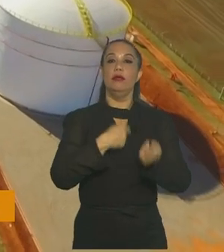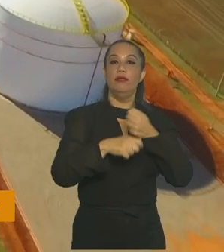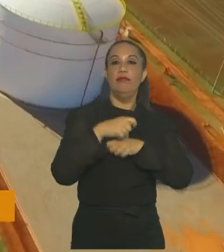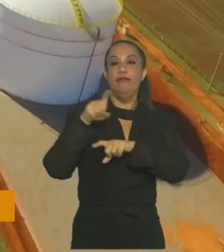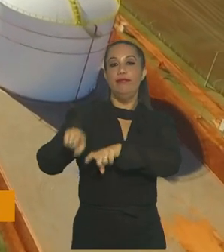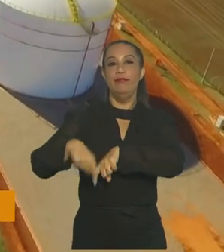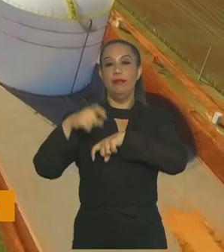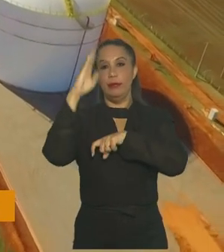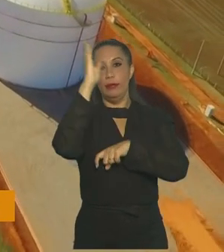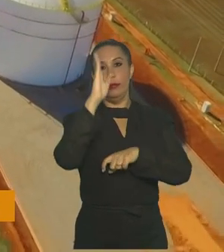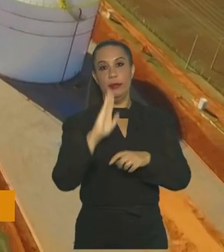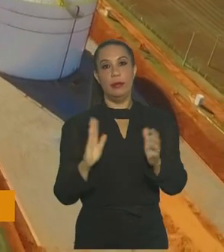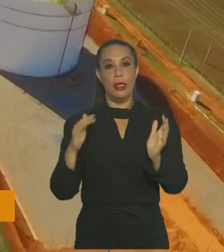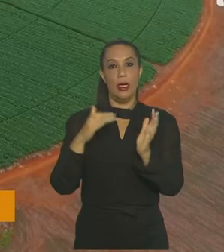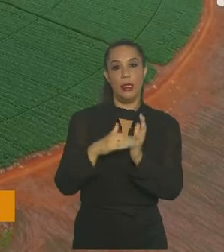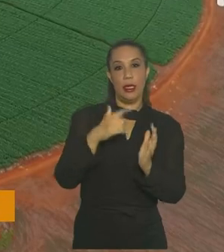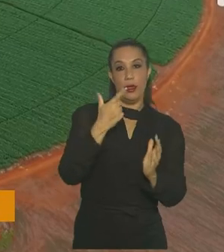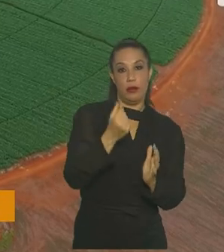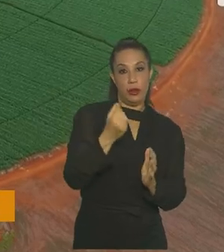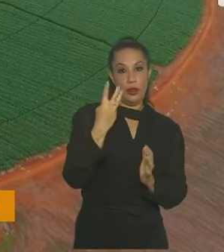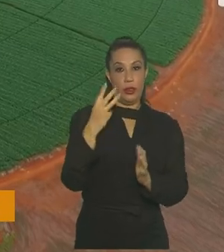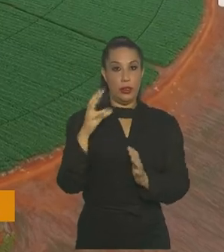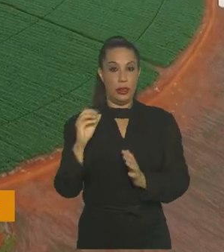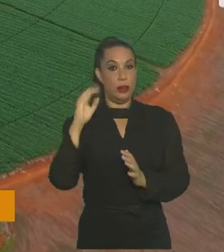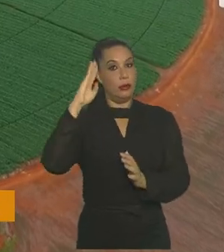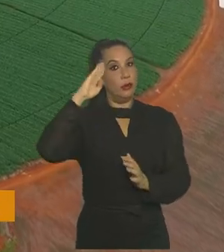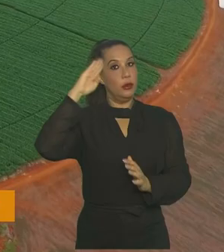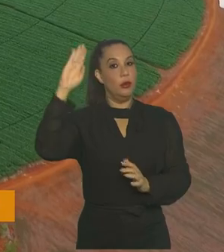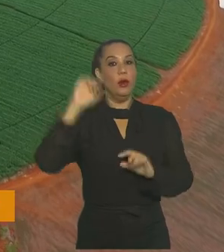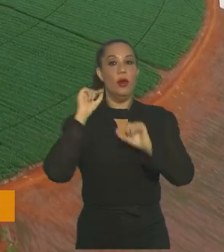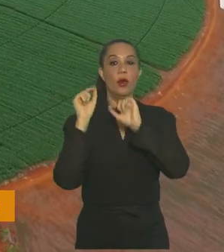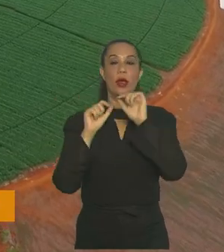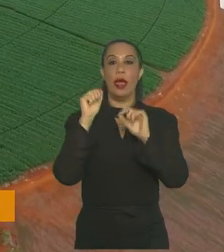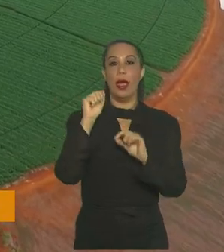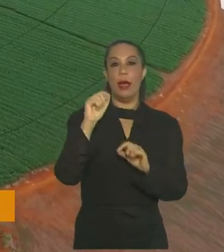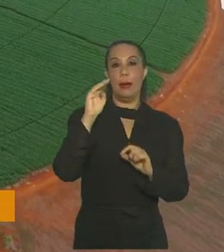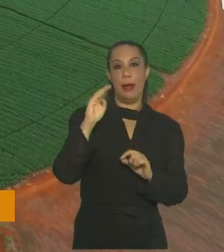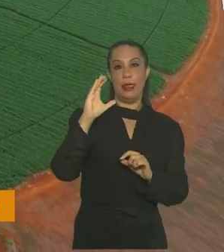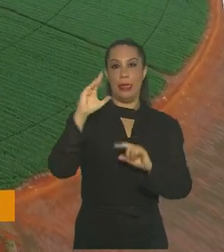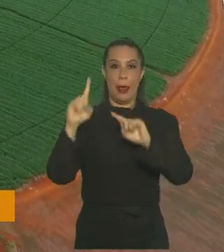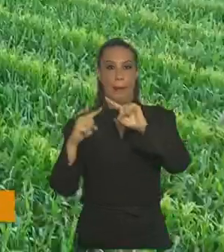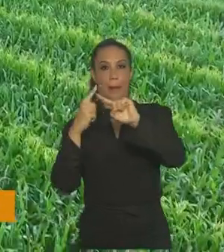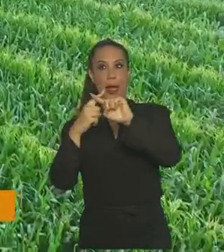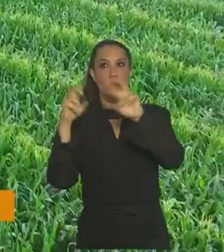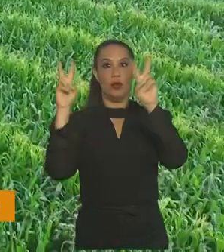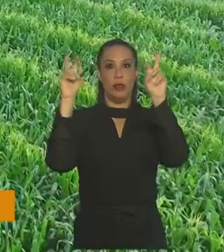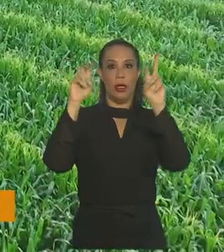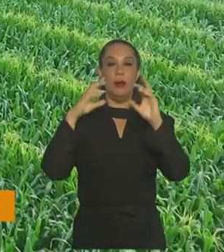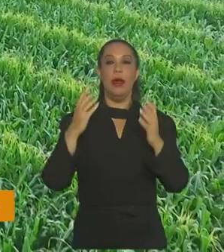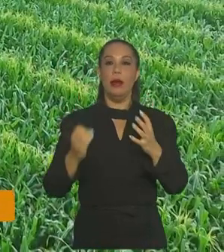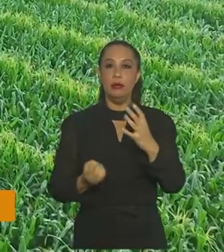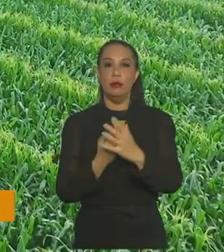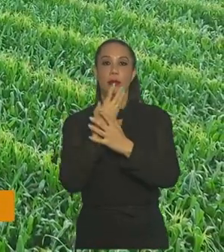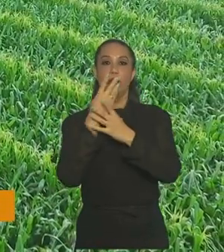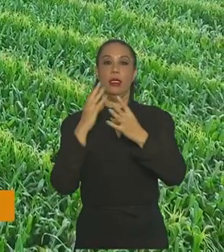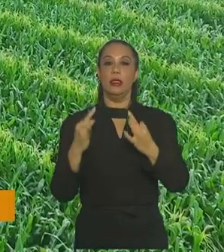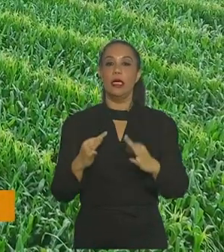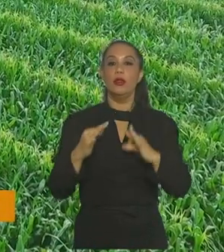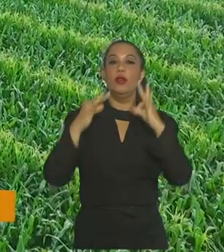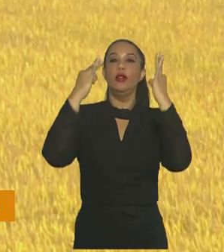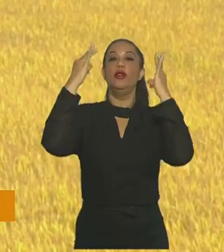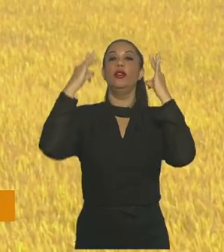brasileiro até 2030. Para isso, o ABC+, pretende implementar tecnologias de produção